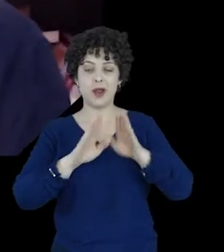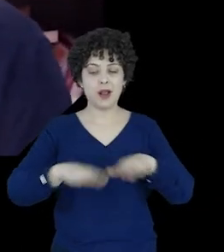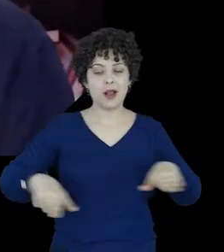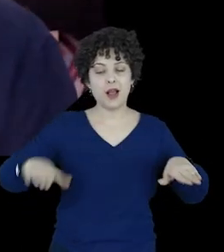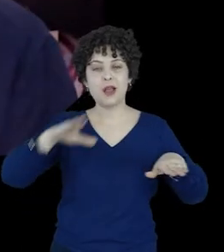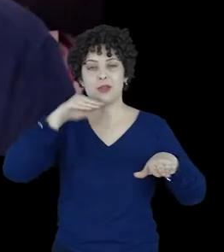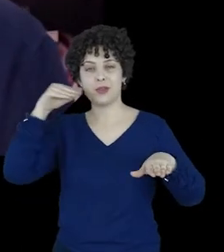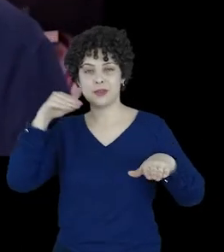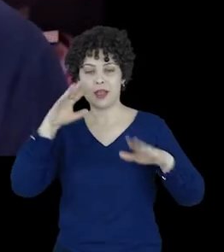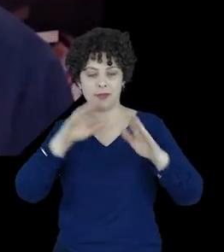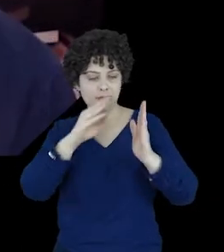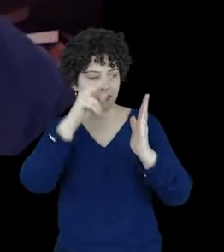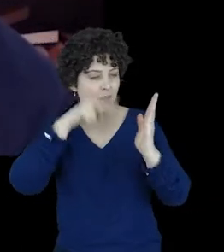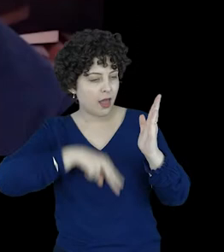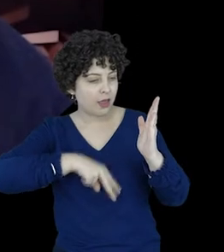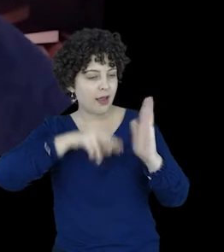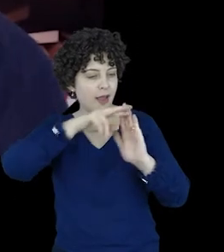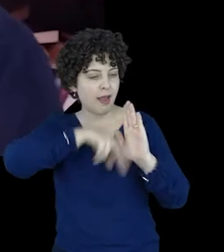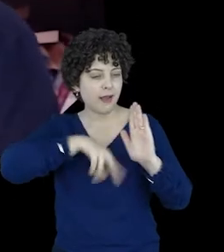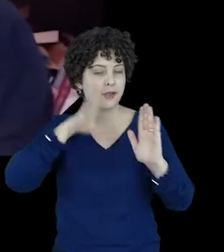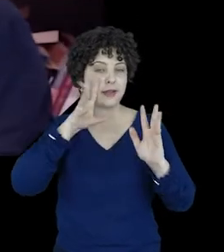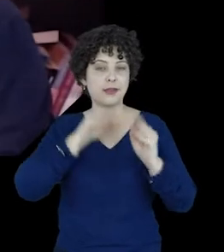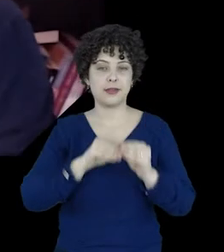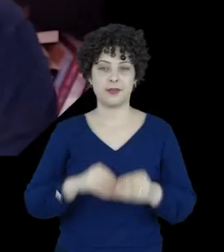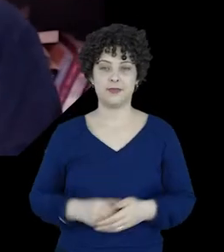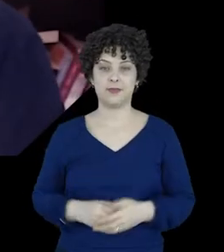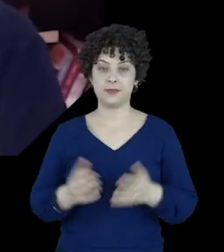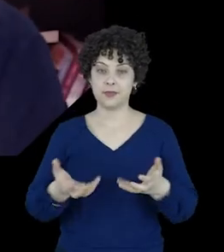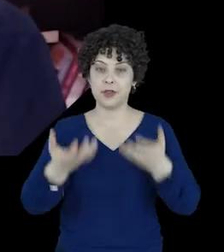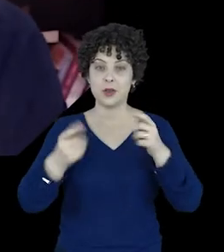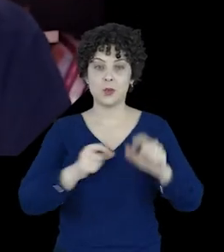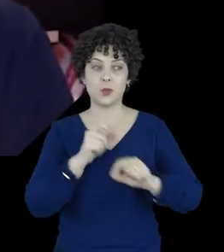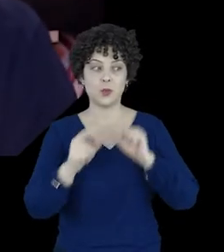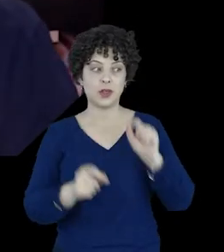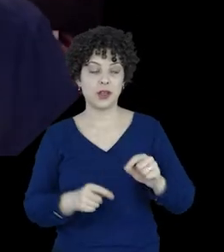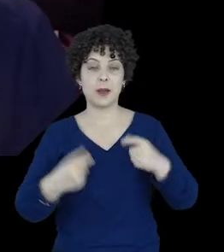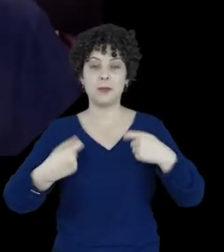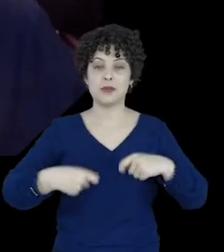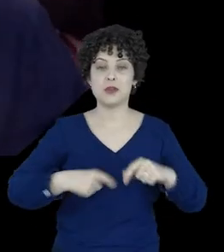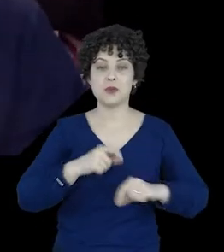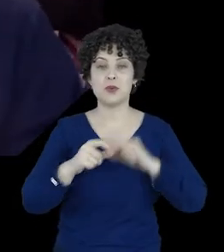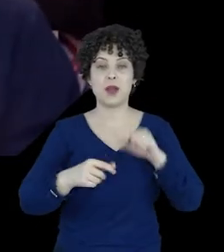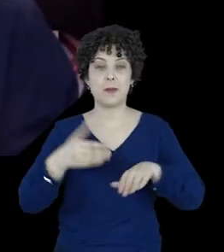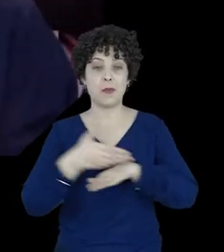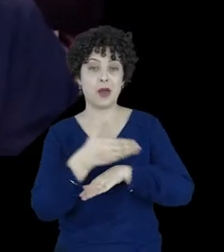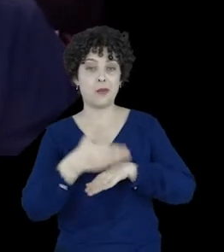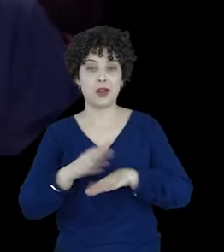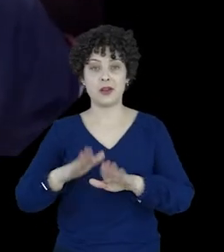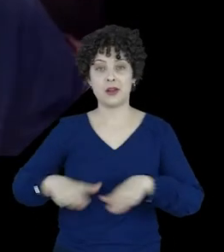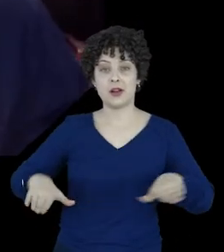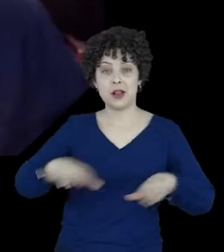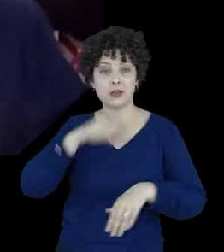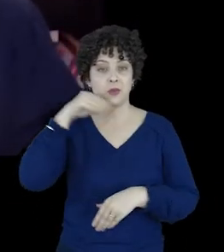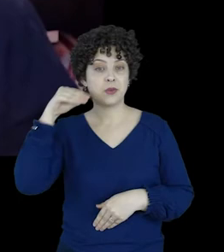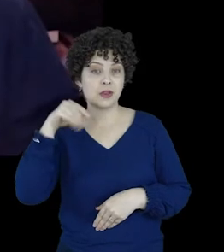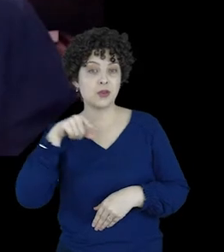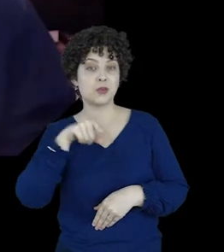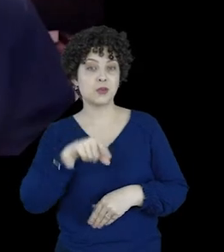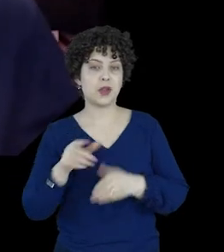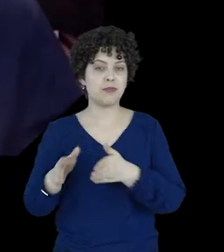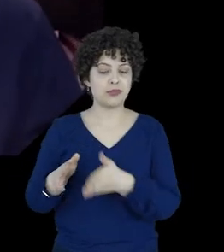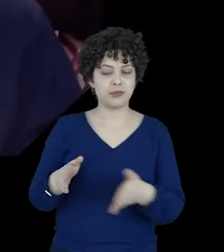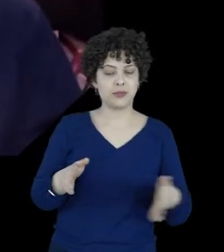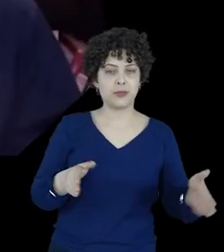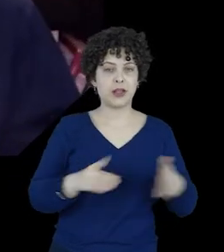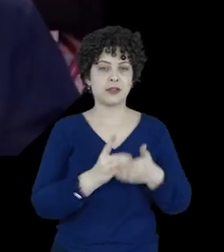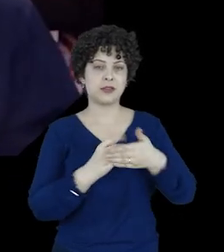crianças e adolescentes. Gostaria de destacar também a necessidade da participação de crianças e adolescentes